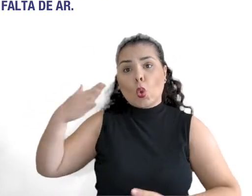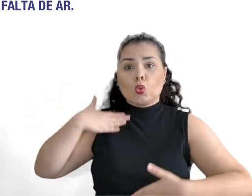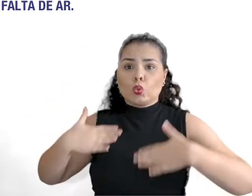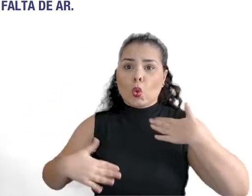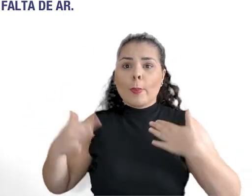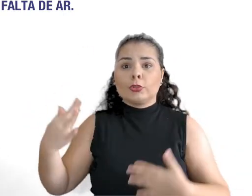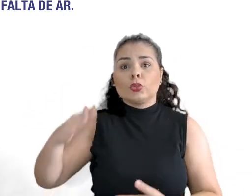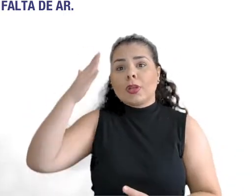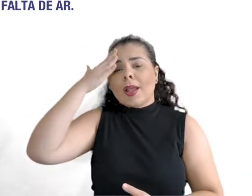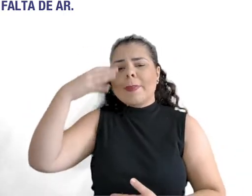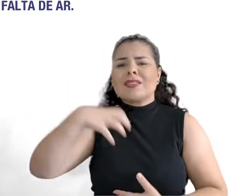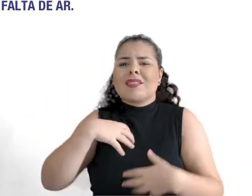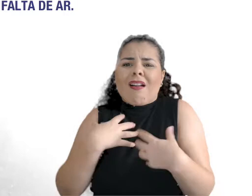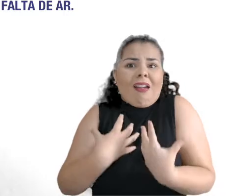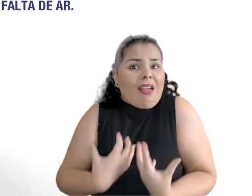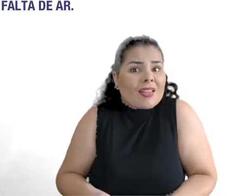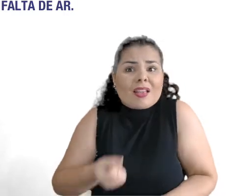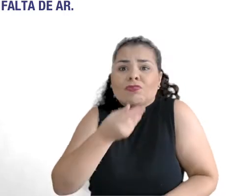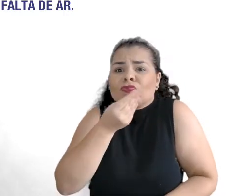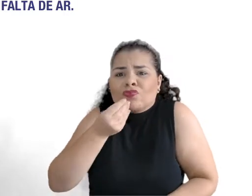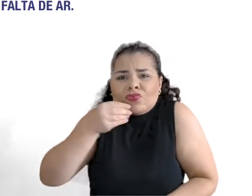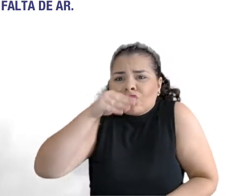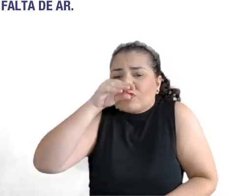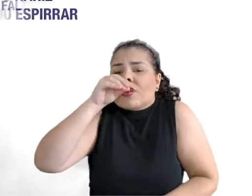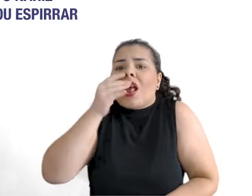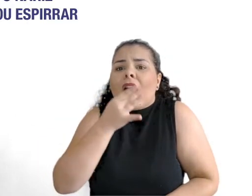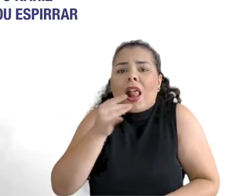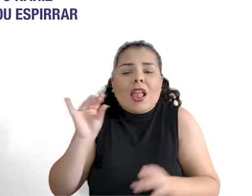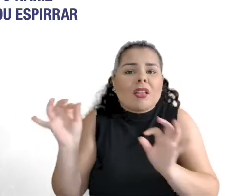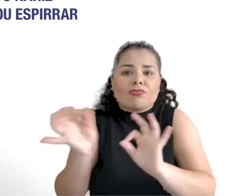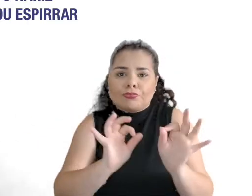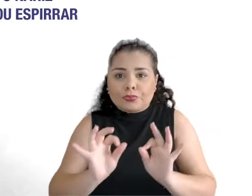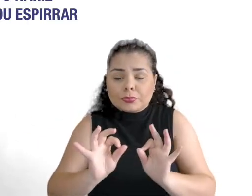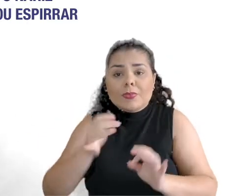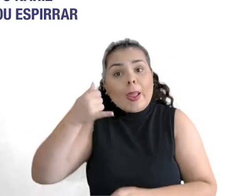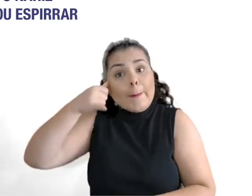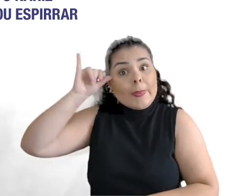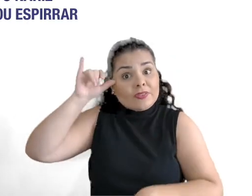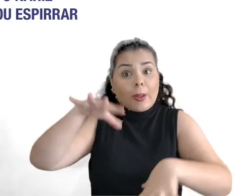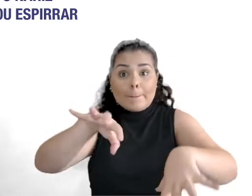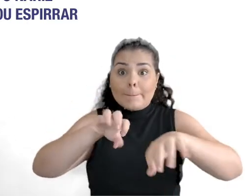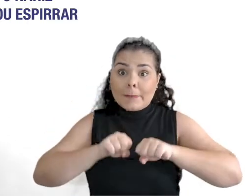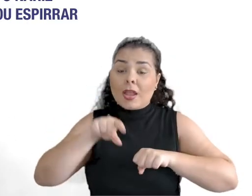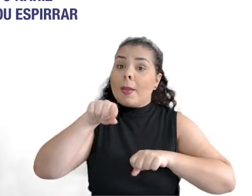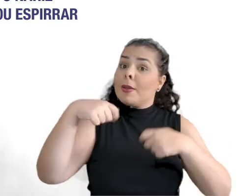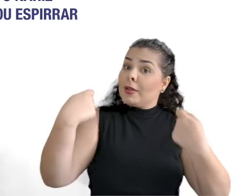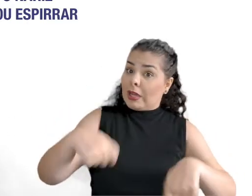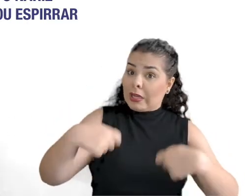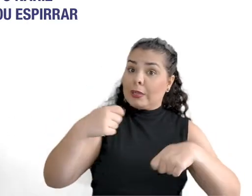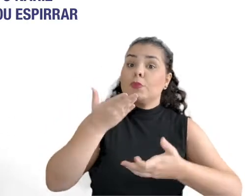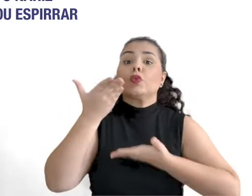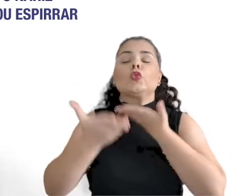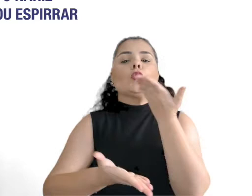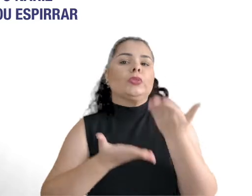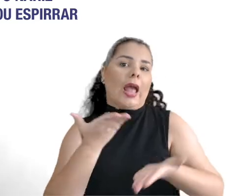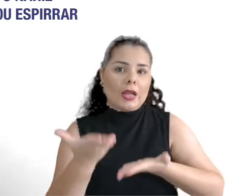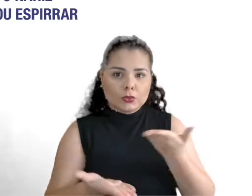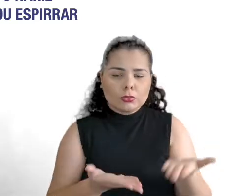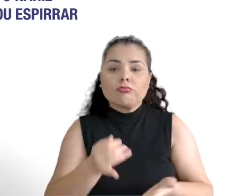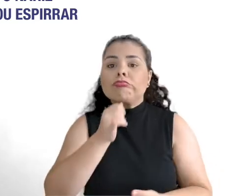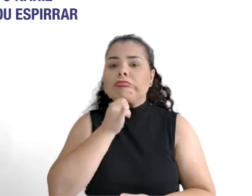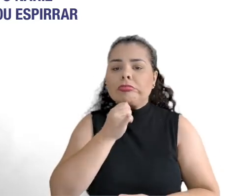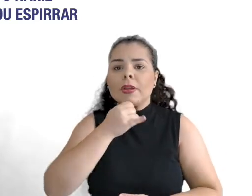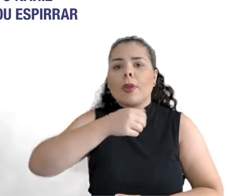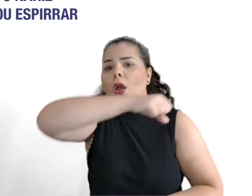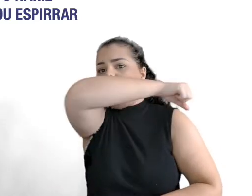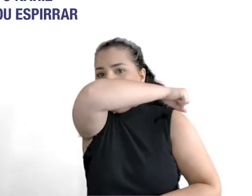dor no corpo, ficar cansado, não sentir cheiro, não sentir gosto ou ter falta de ar. Para diminuir o risco de pegar, você precisa tomar alguns cuidados para não pegar COVID-19. Cobrir